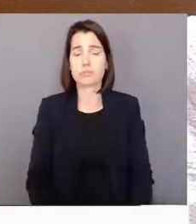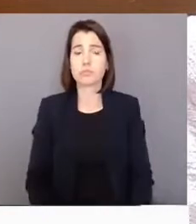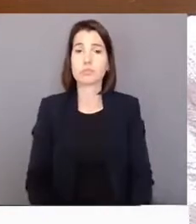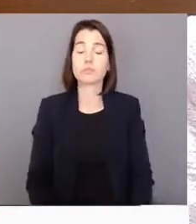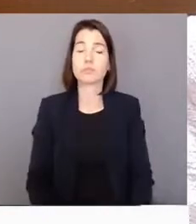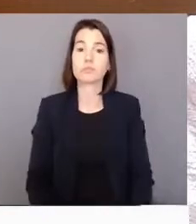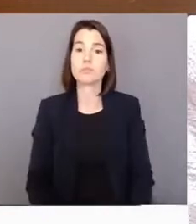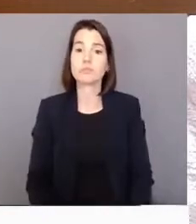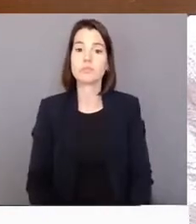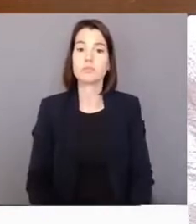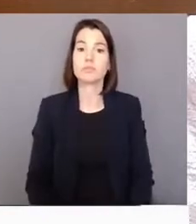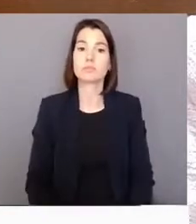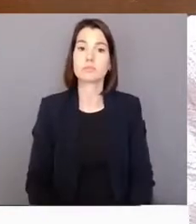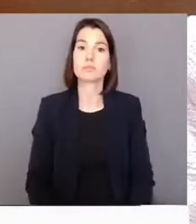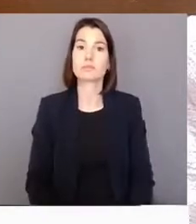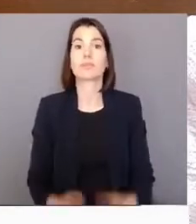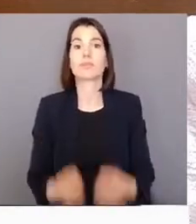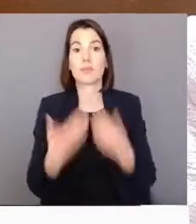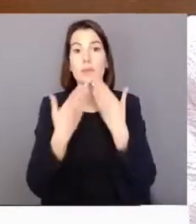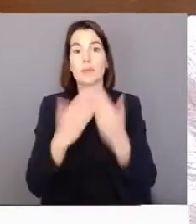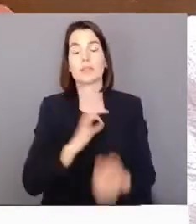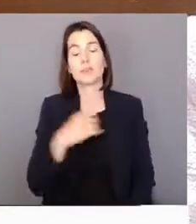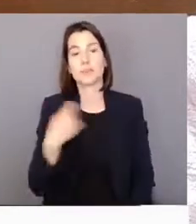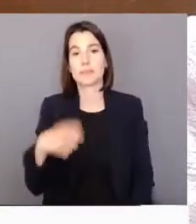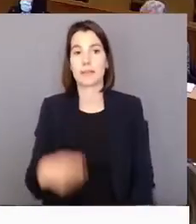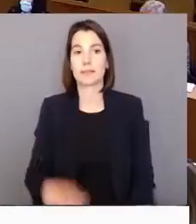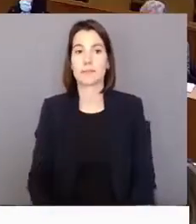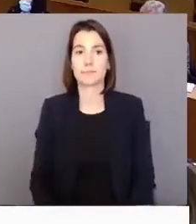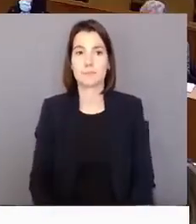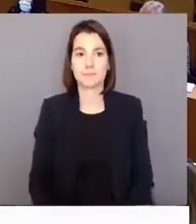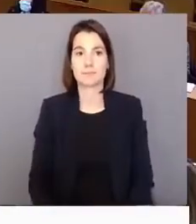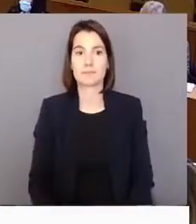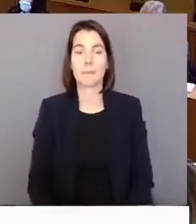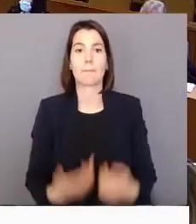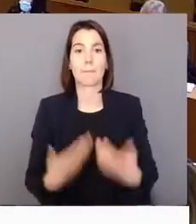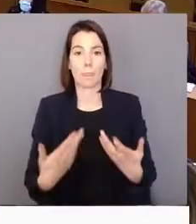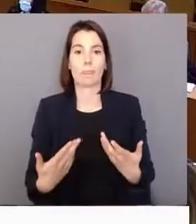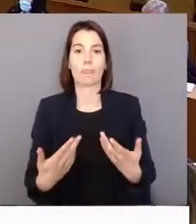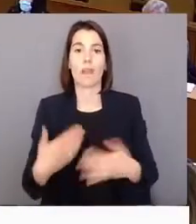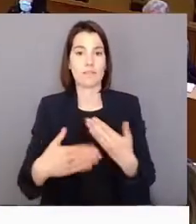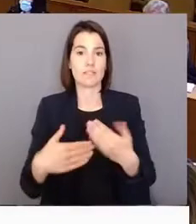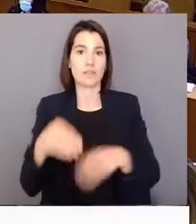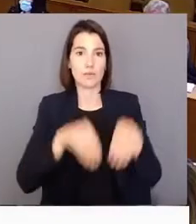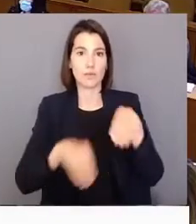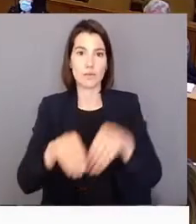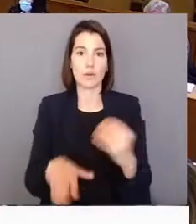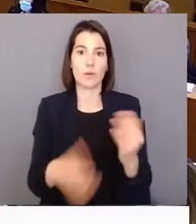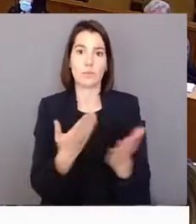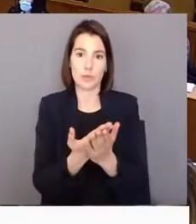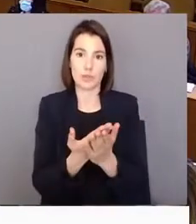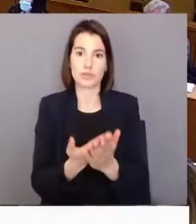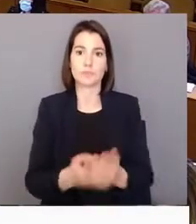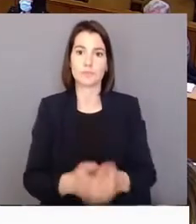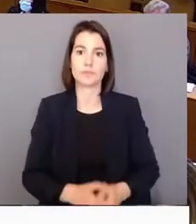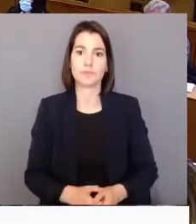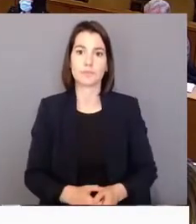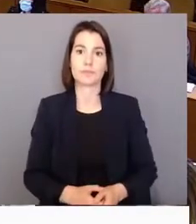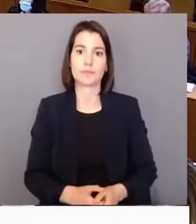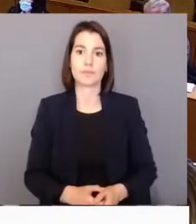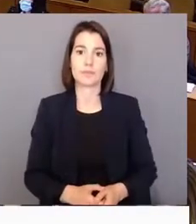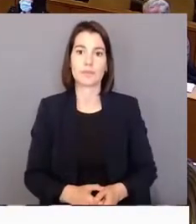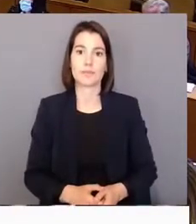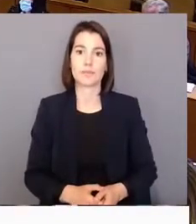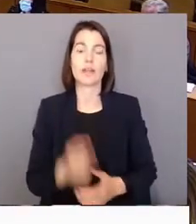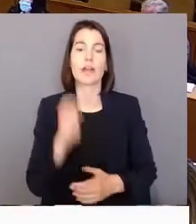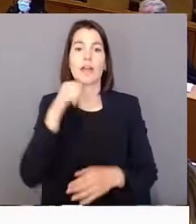Muito obrigada, Sr. Presidente. Vou passar à votação da proposta. Quem vota a